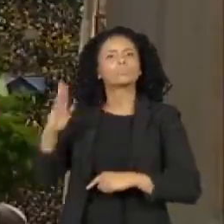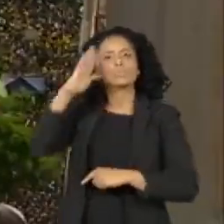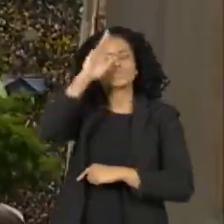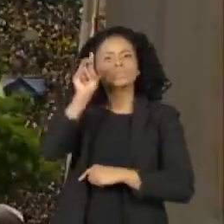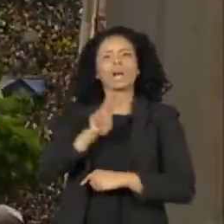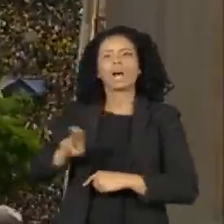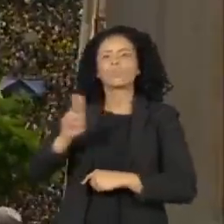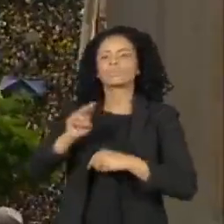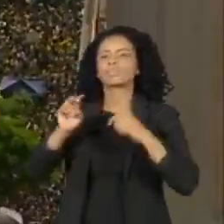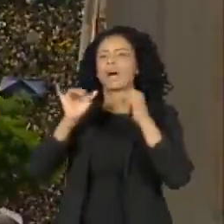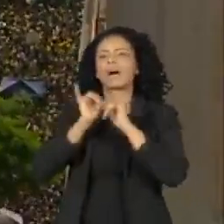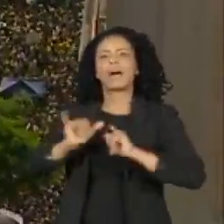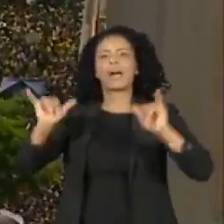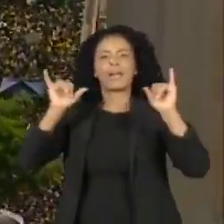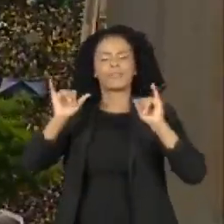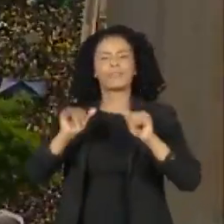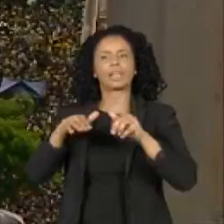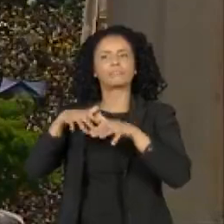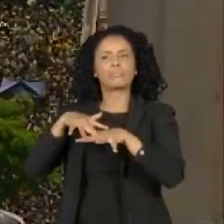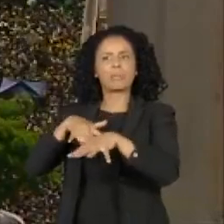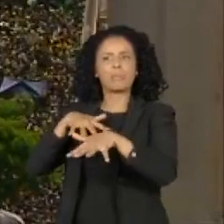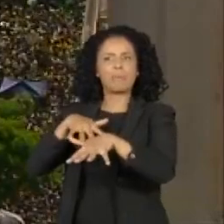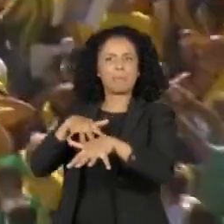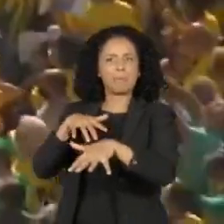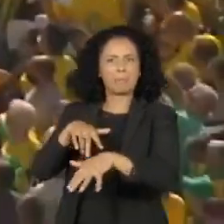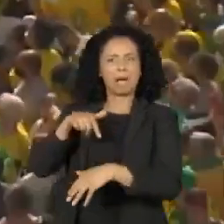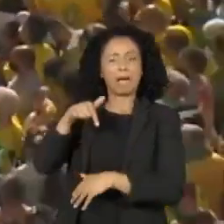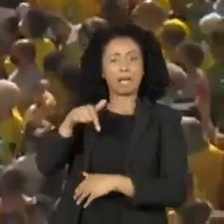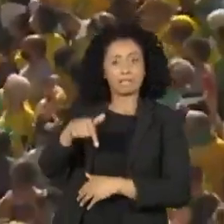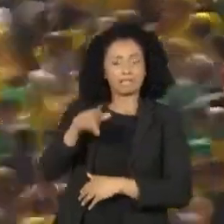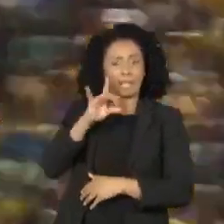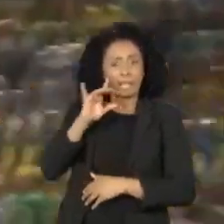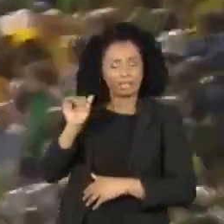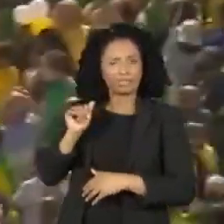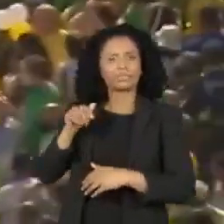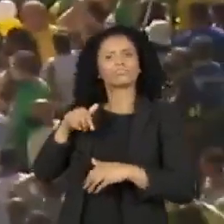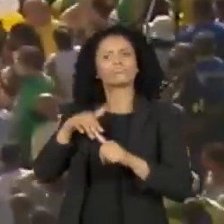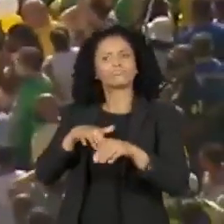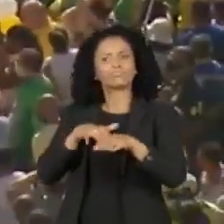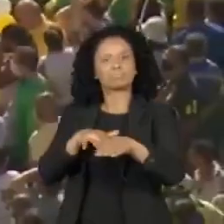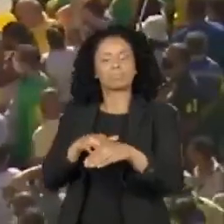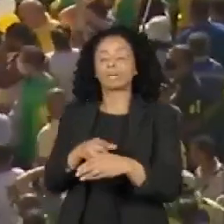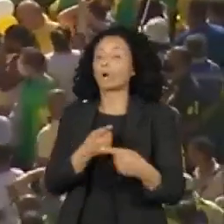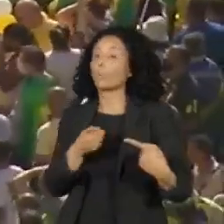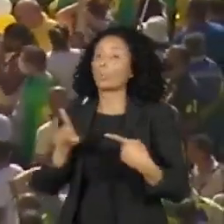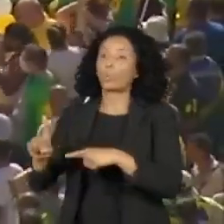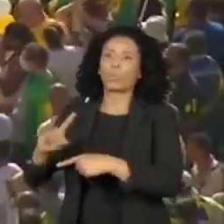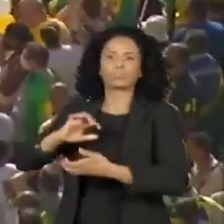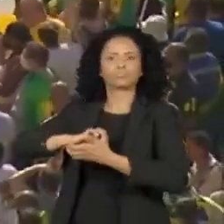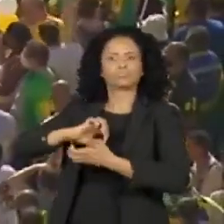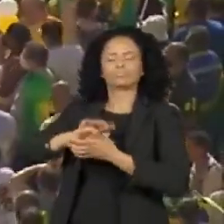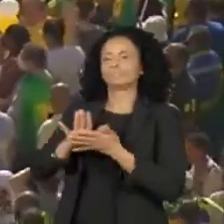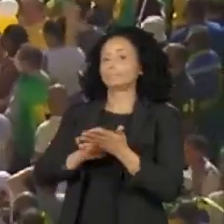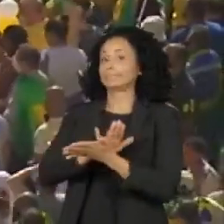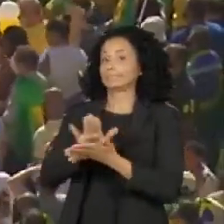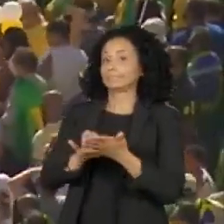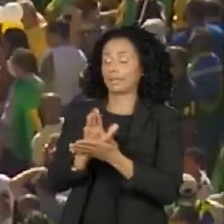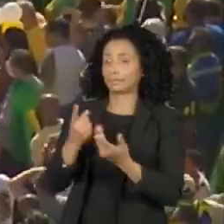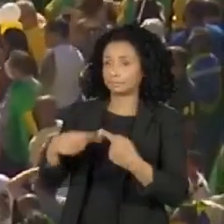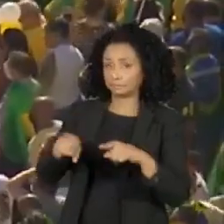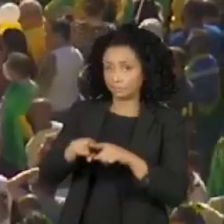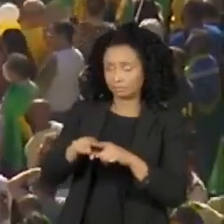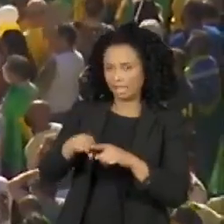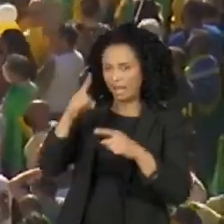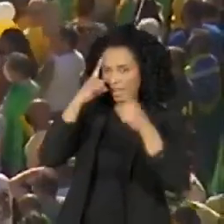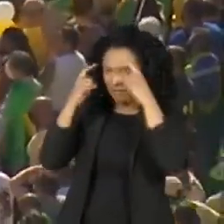de comemoração do Bicentenário da Independência do Brasil para proferir ataques contra o Supremo Tribunal Federal. Por isso, a criação